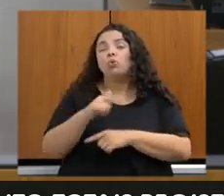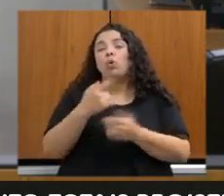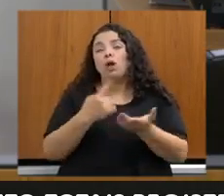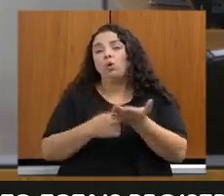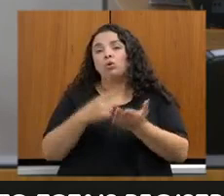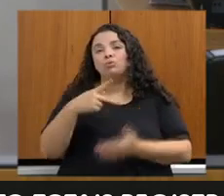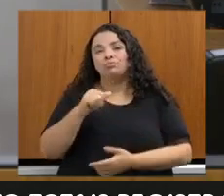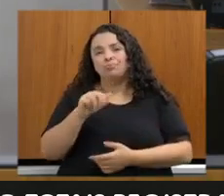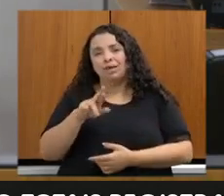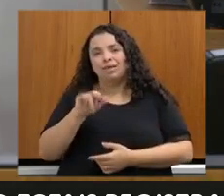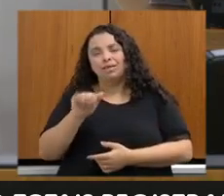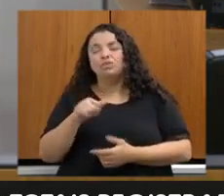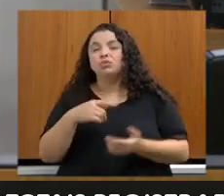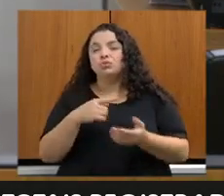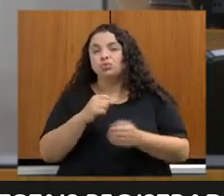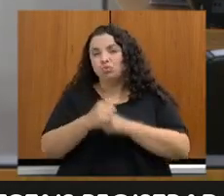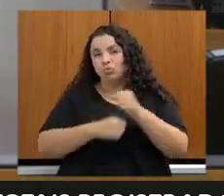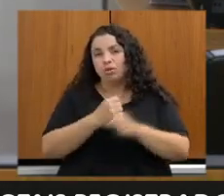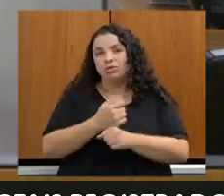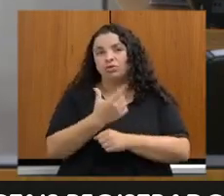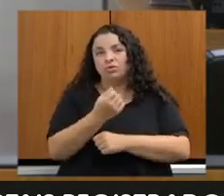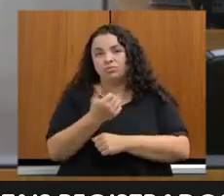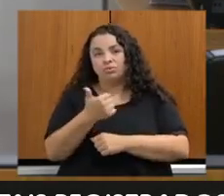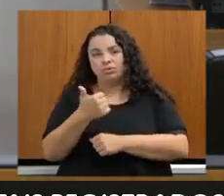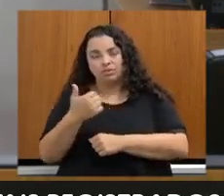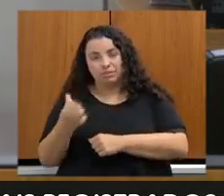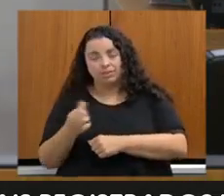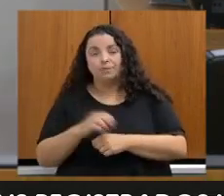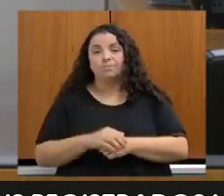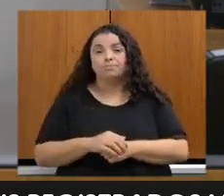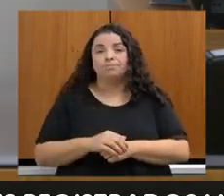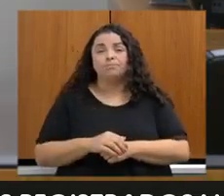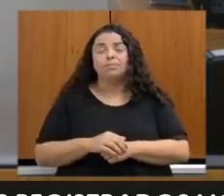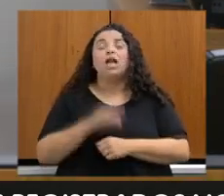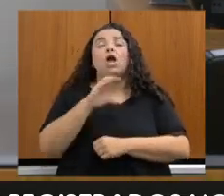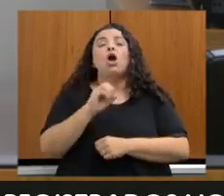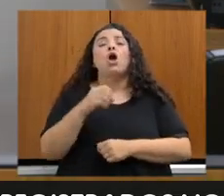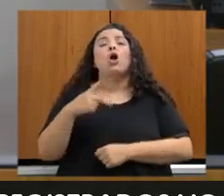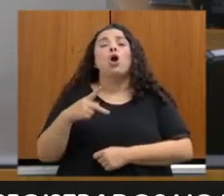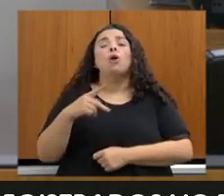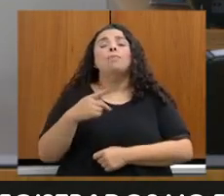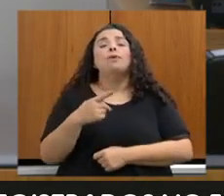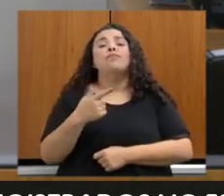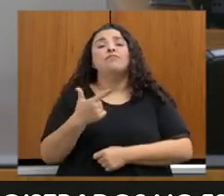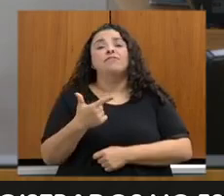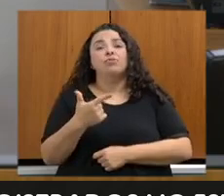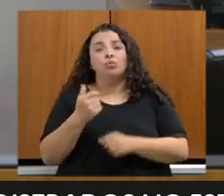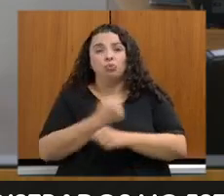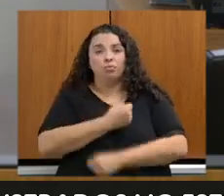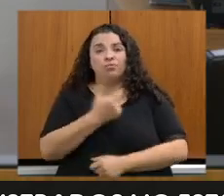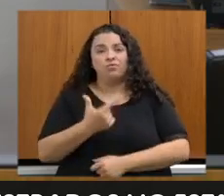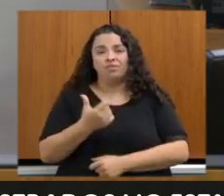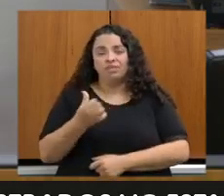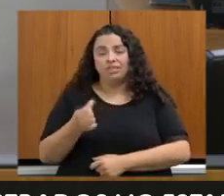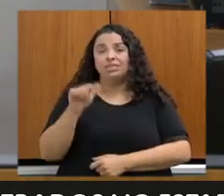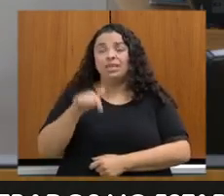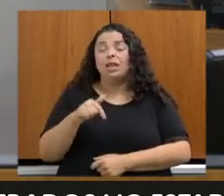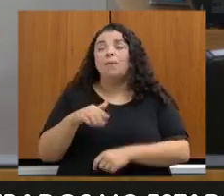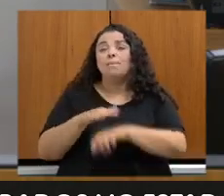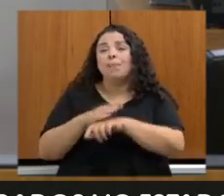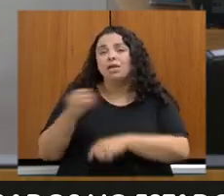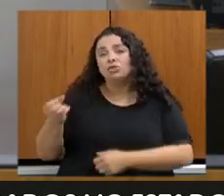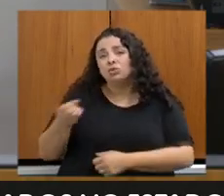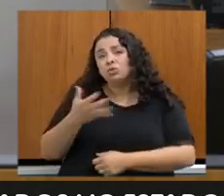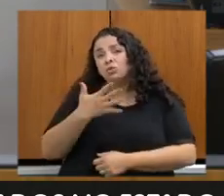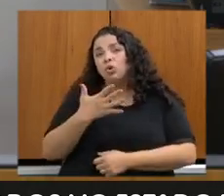A COP26 foi a mais recente conferência das Nações Unidas sobre mudanças do clima realizadas em Glasgow, na